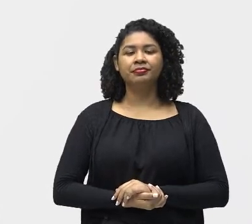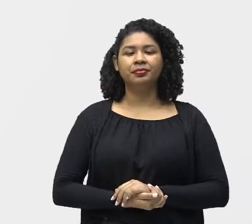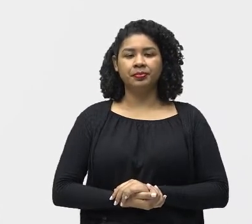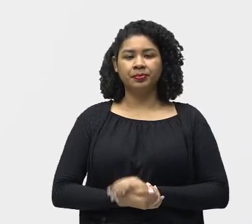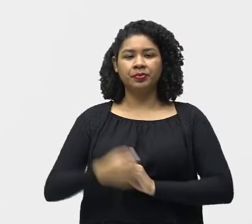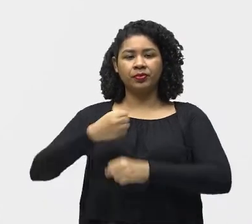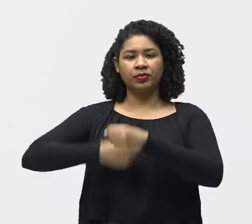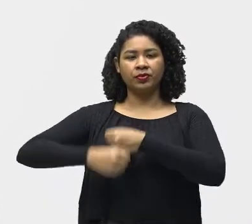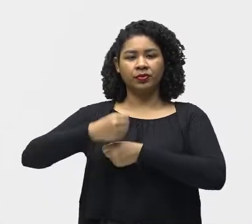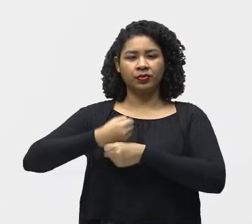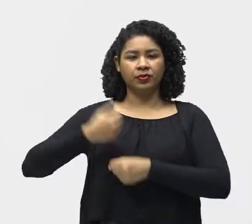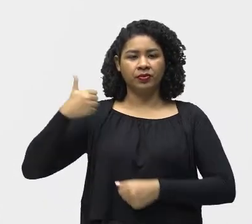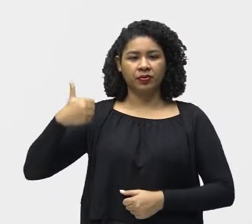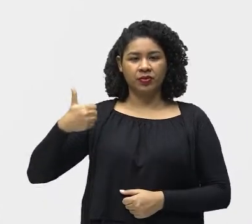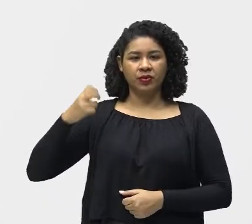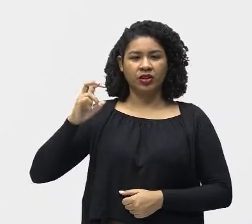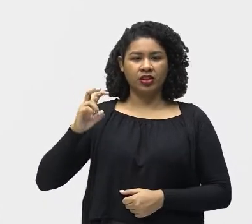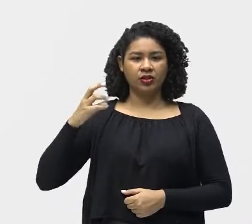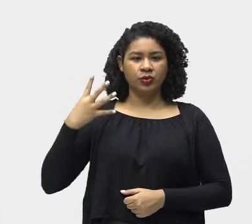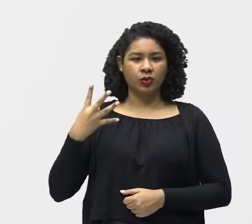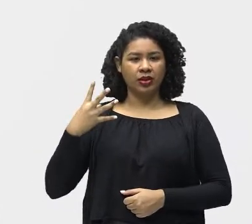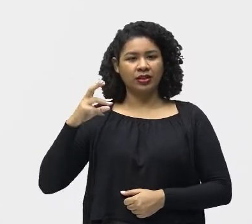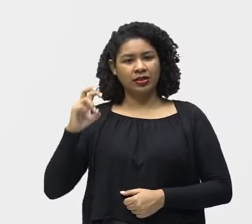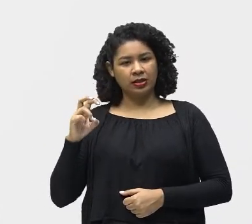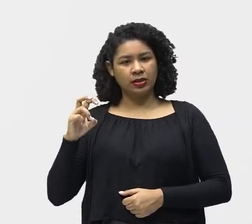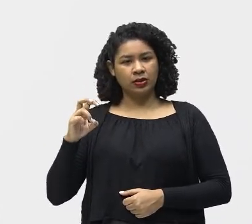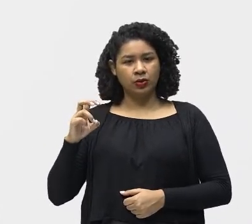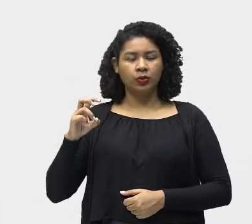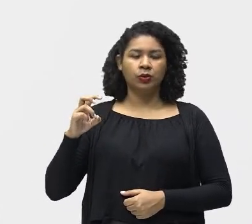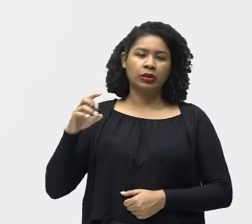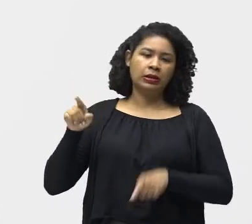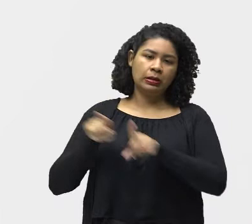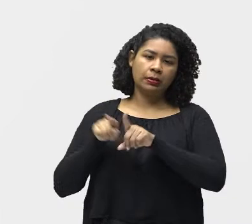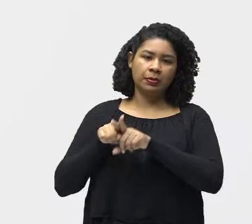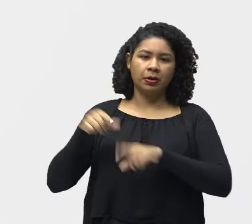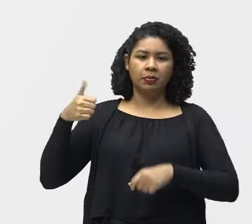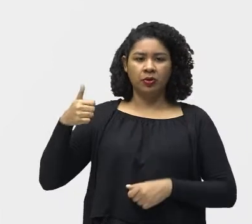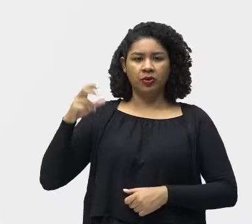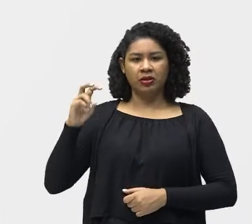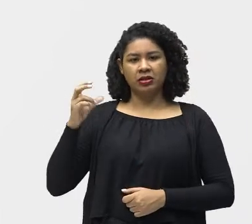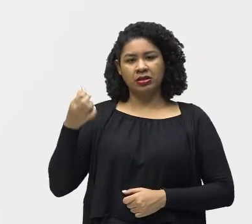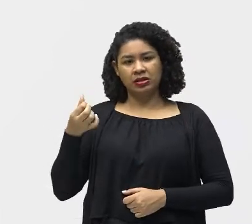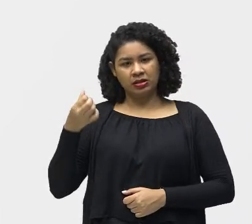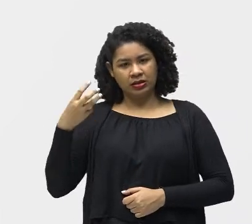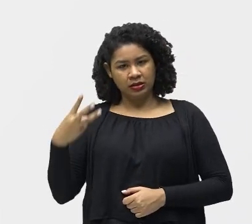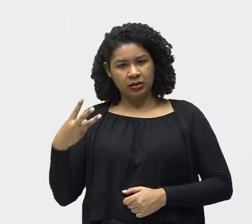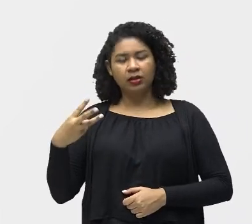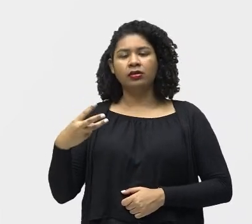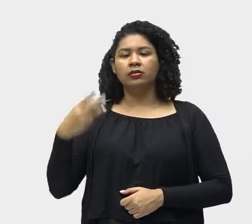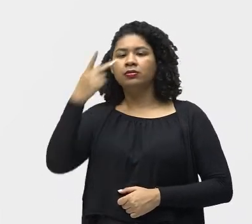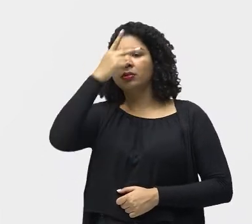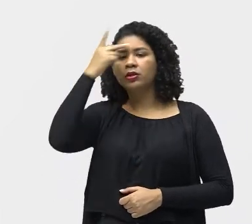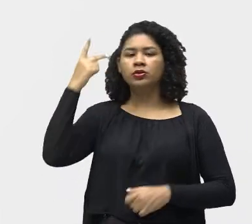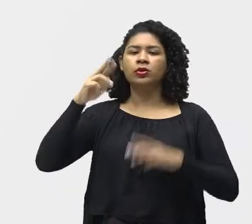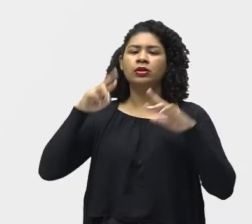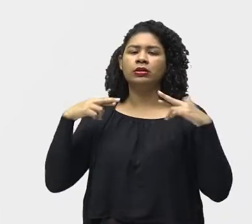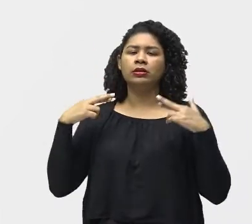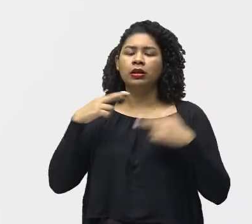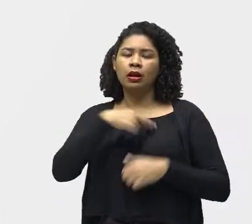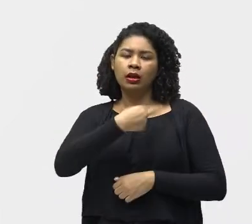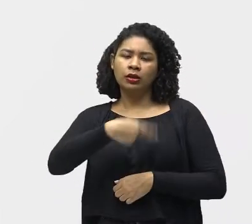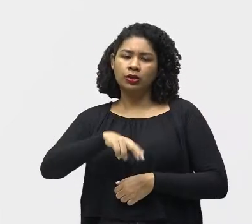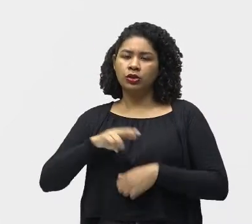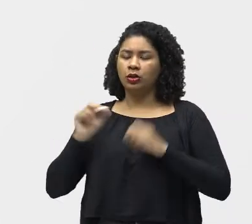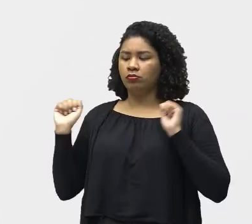1545 e 1563, Religiosos e teólogos se reuniram em um concílio Na cidade de Trento,